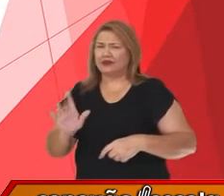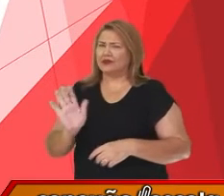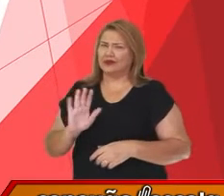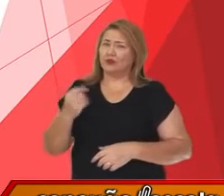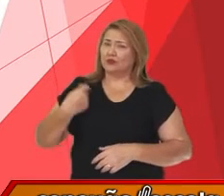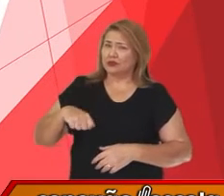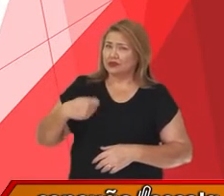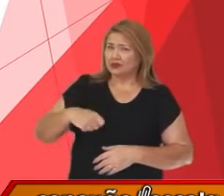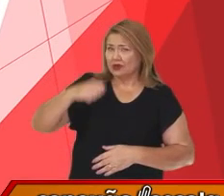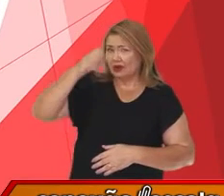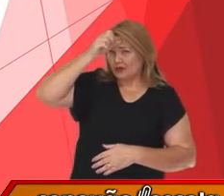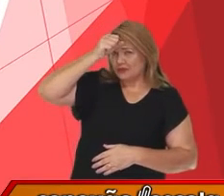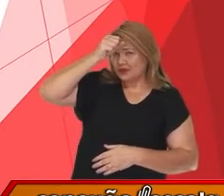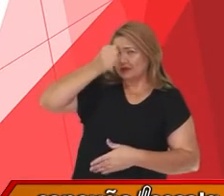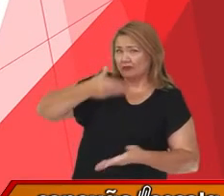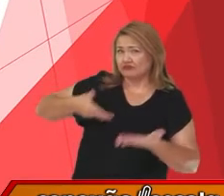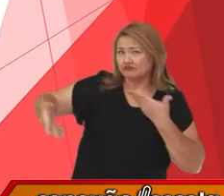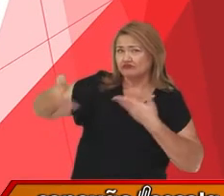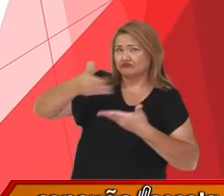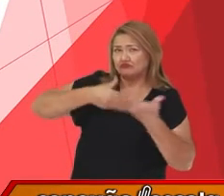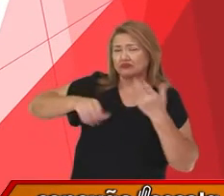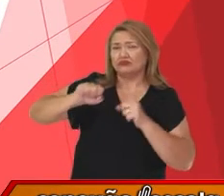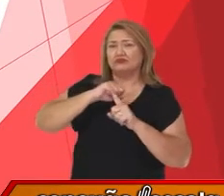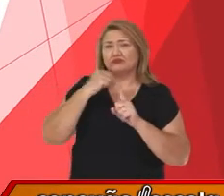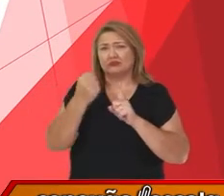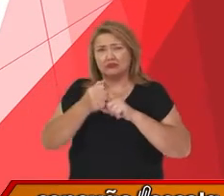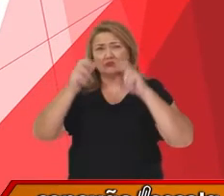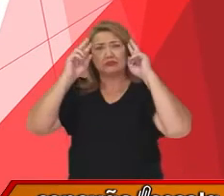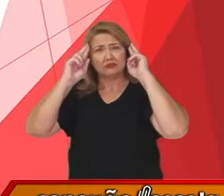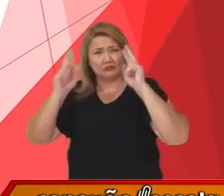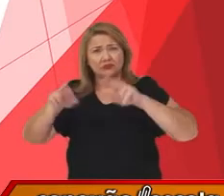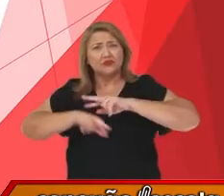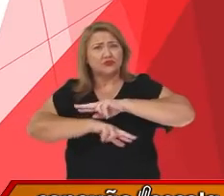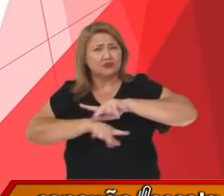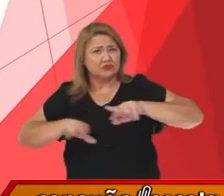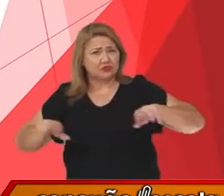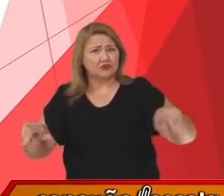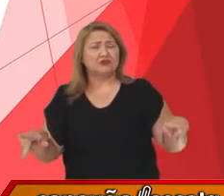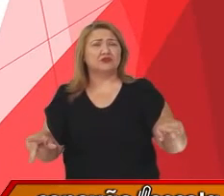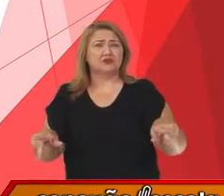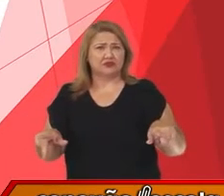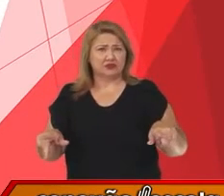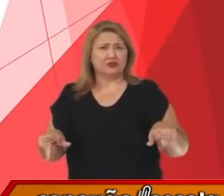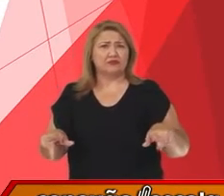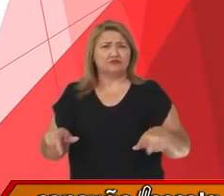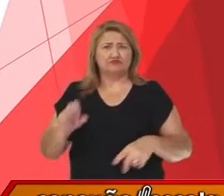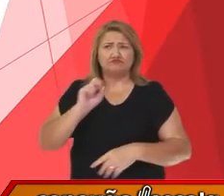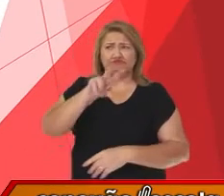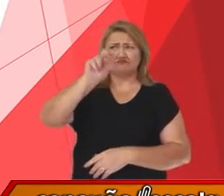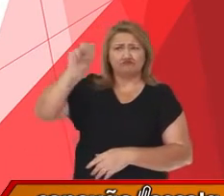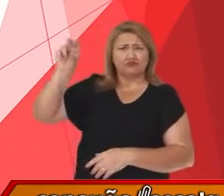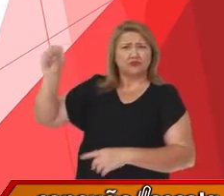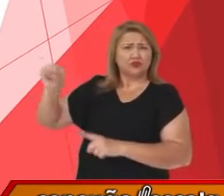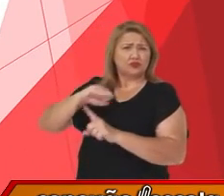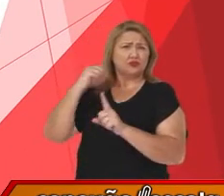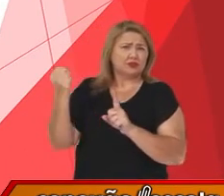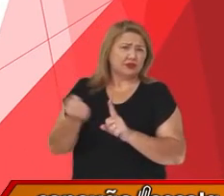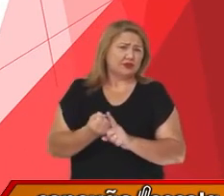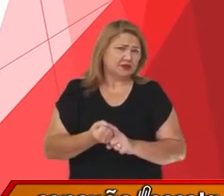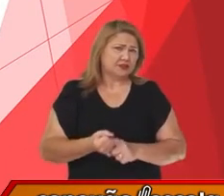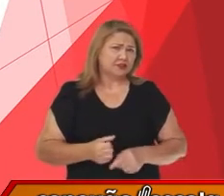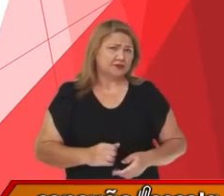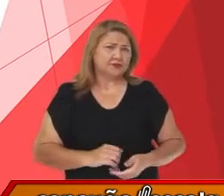e nós precisamos respeitar essas diferentes situações que se apresentam em nossa sociedade.